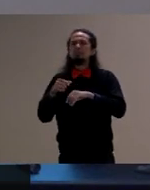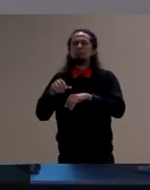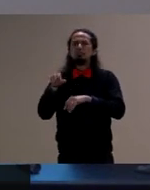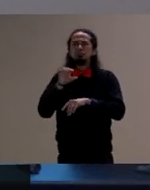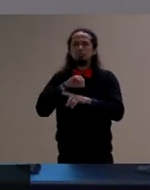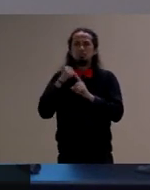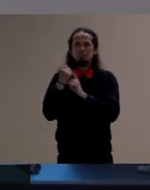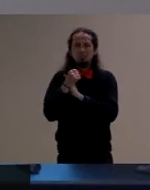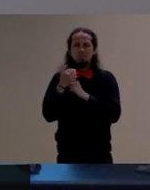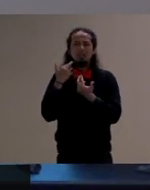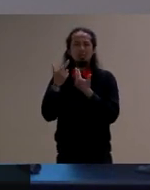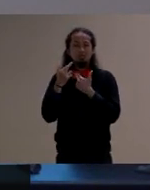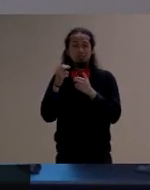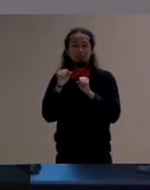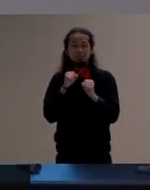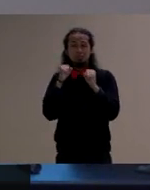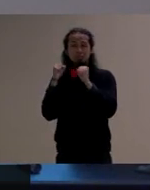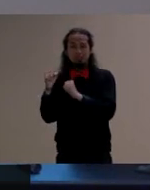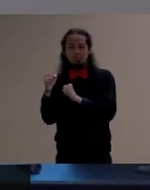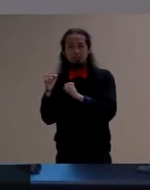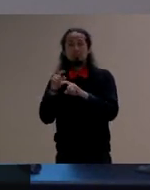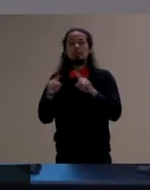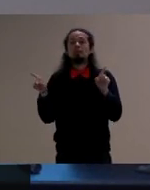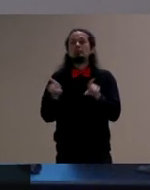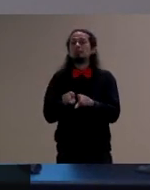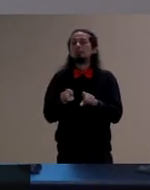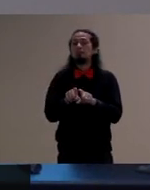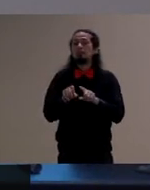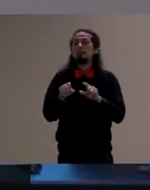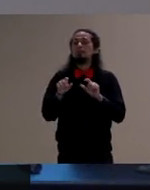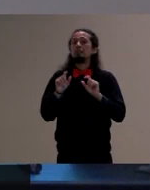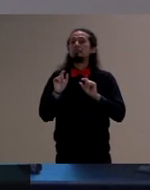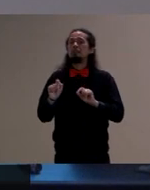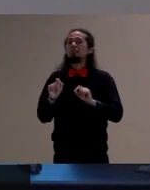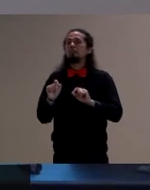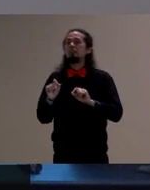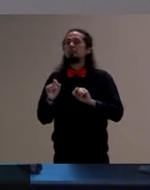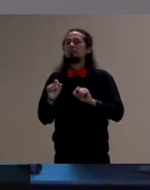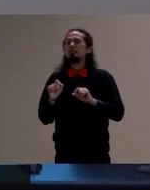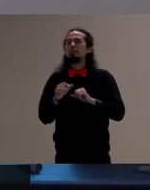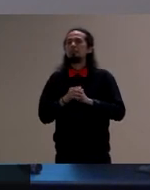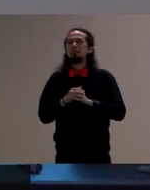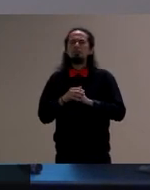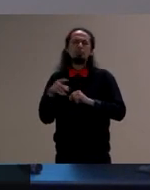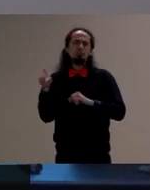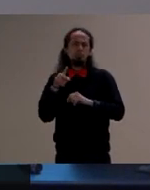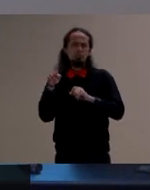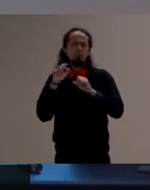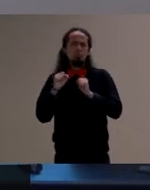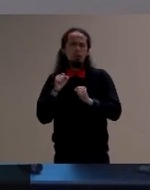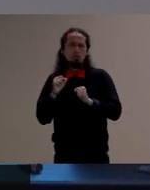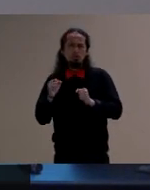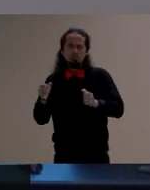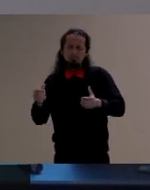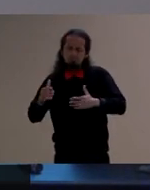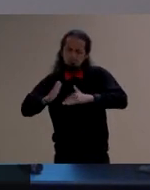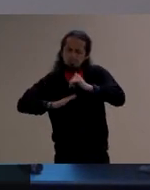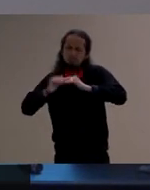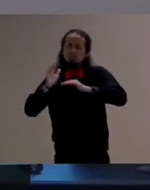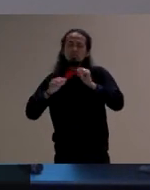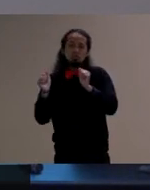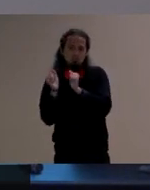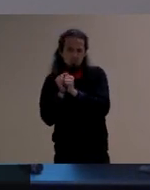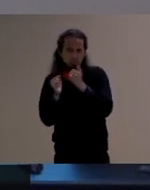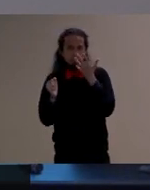poder mas também eles são e isso o professor pode construir um pouco essa ideia com a criança também uma